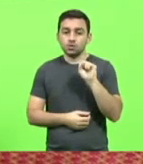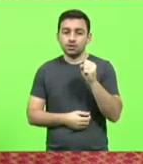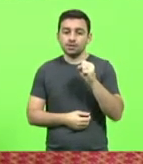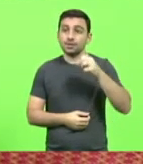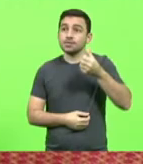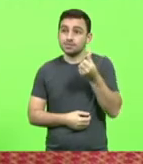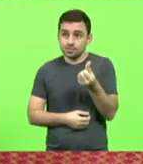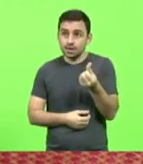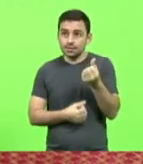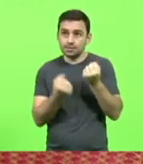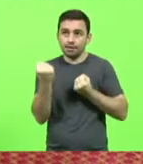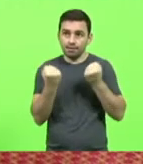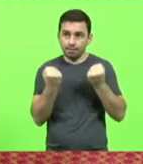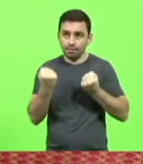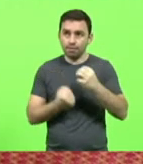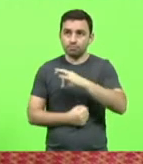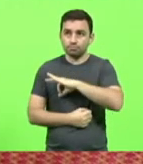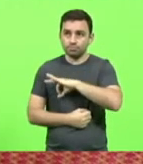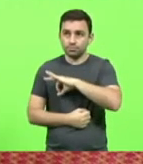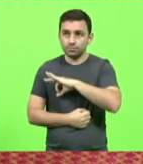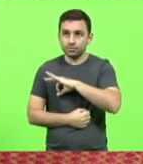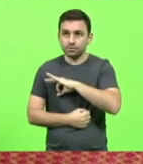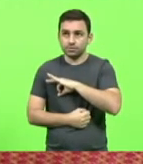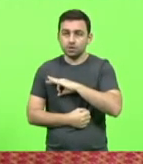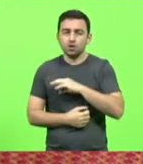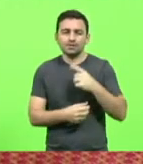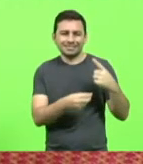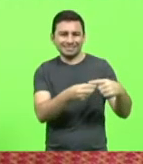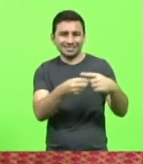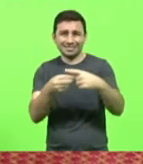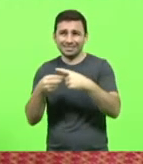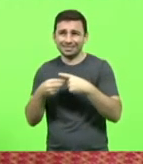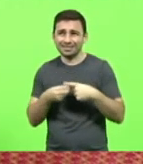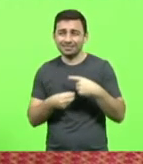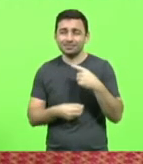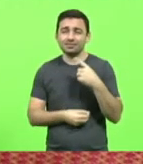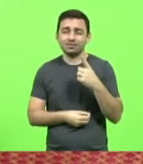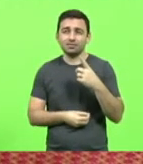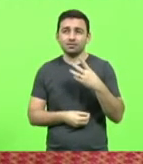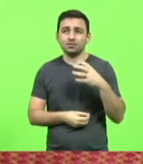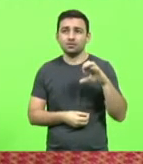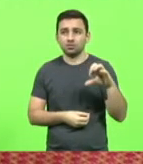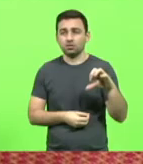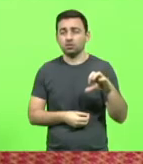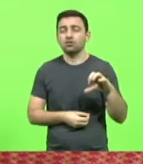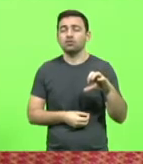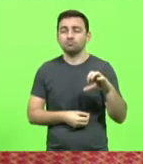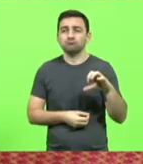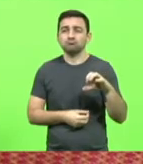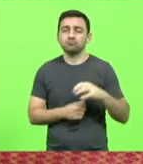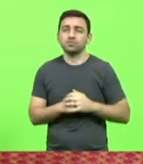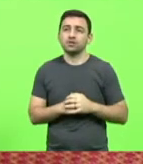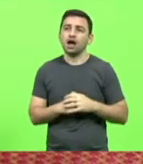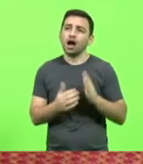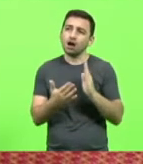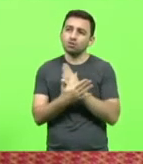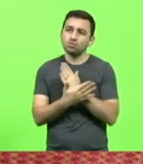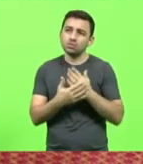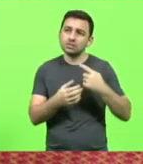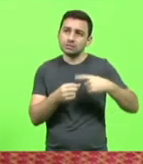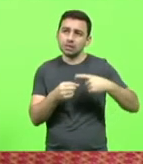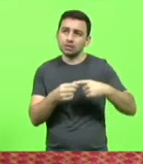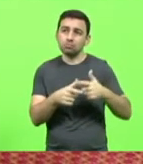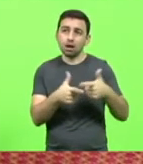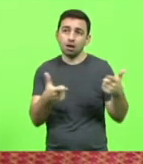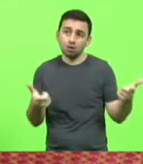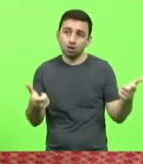destinadas para 149 municípios de Santa Catarina. Alguns, alguns municípios maiores vão